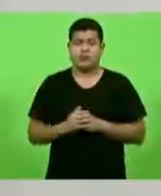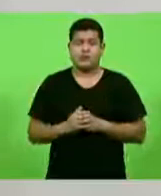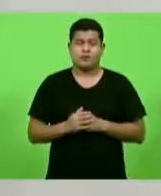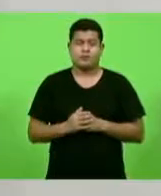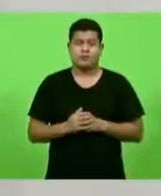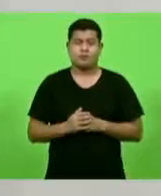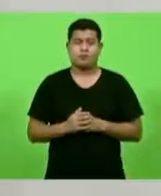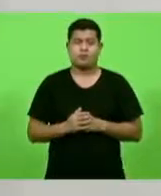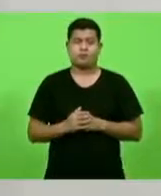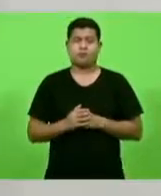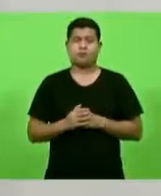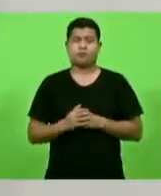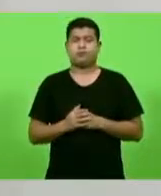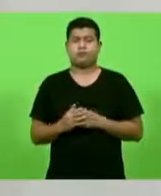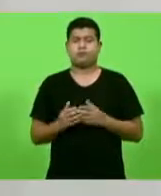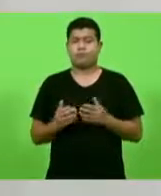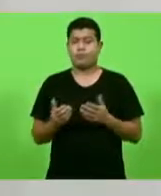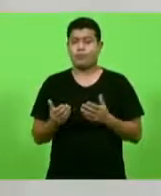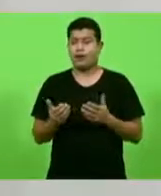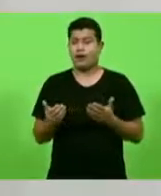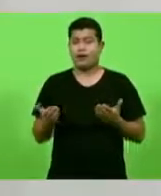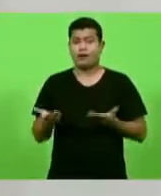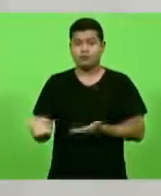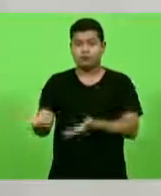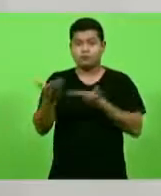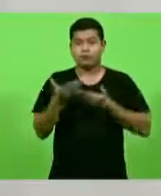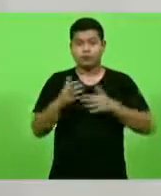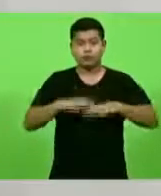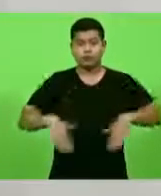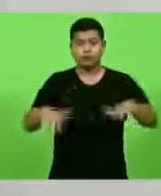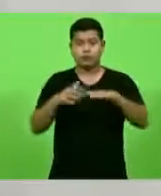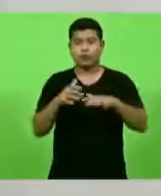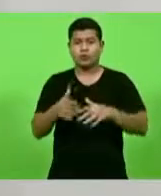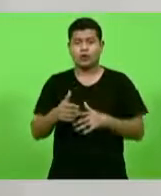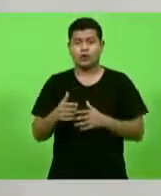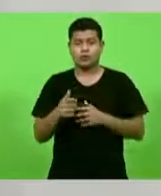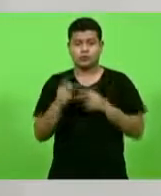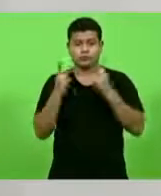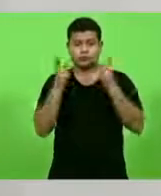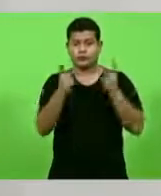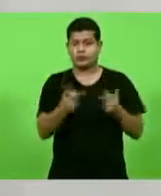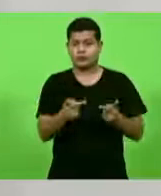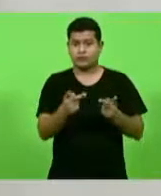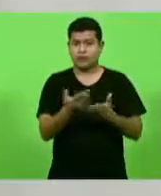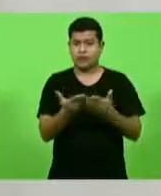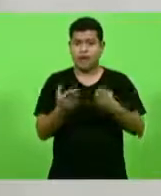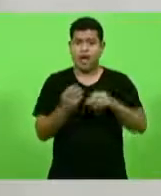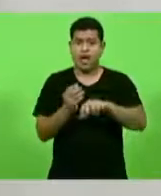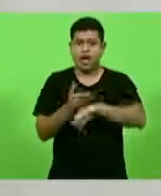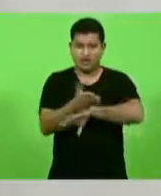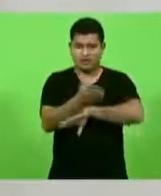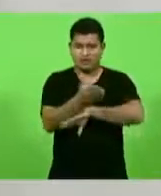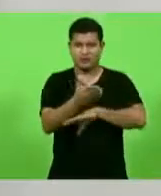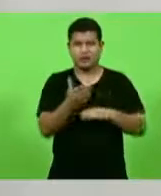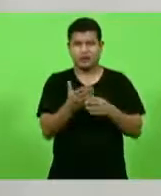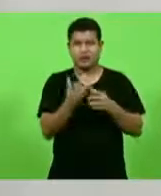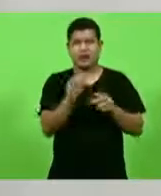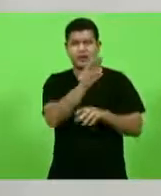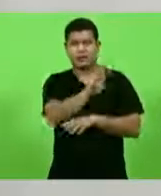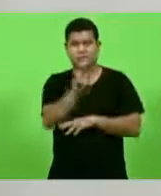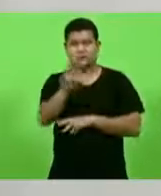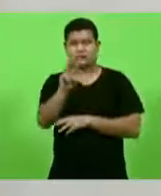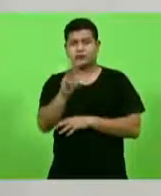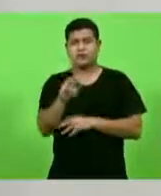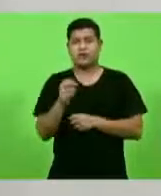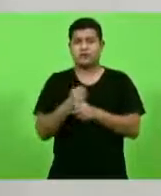Convido a todos que nos acompanham nesse momento a visitarem também o site fritzmiller200anos.com.br.